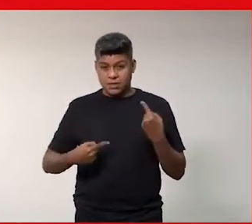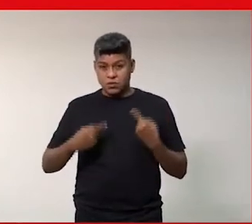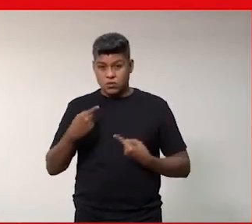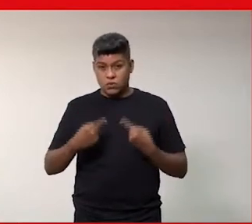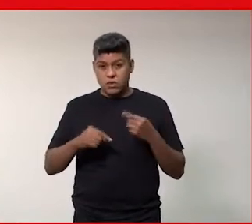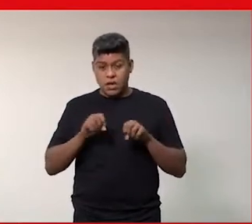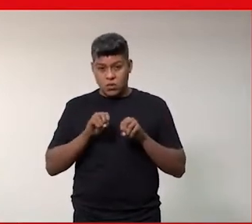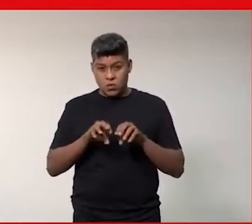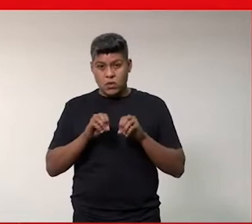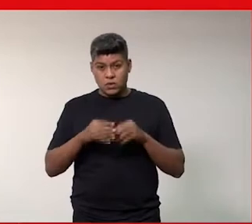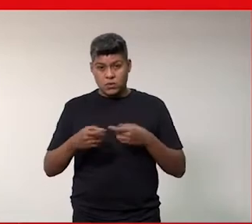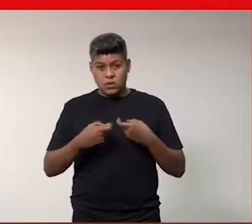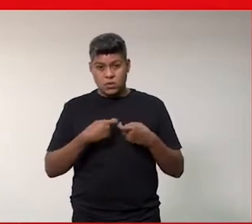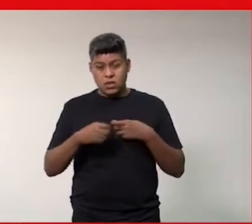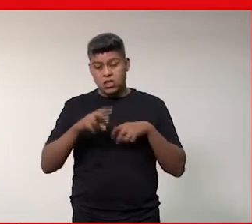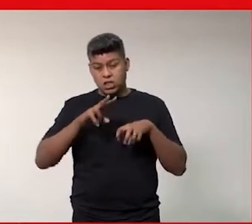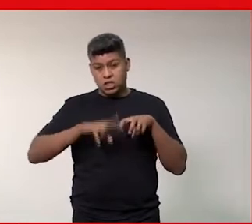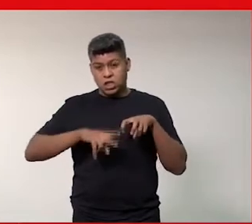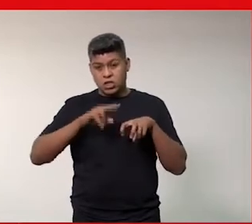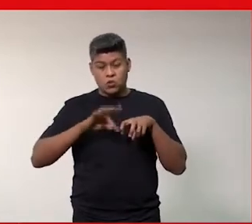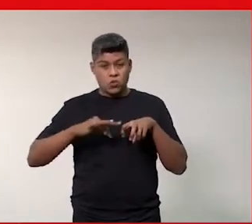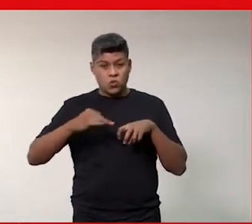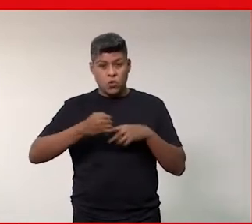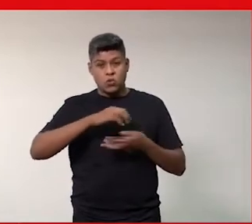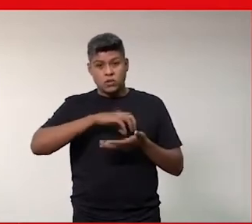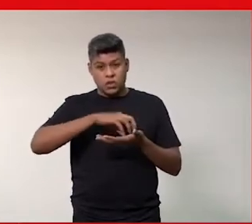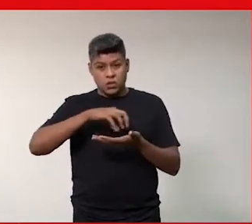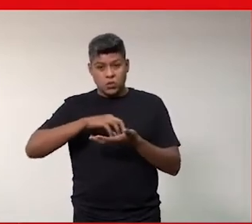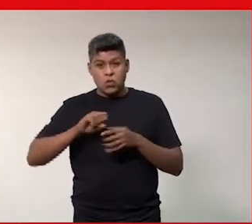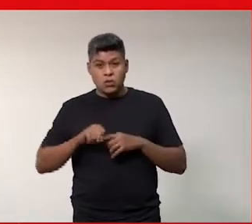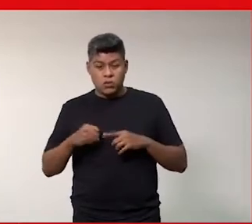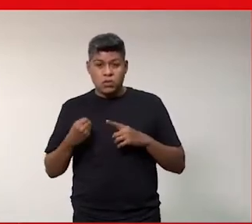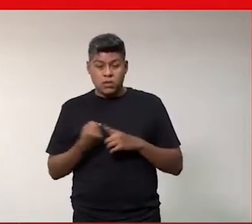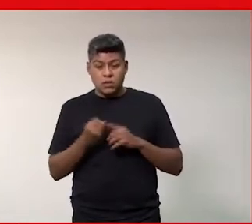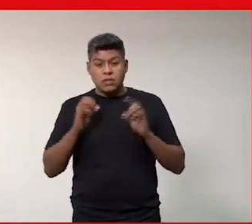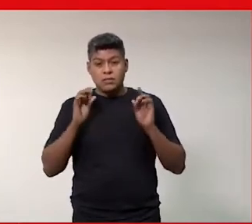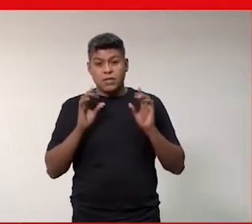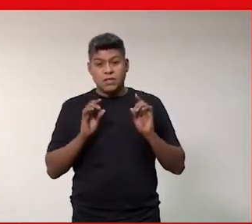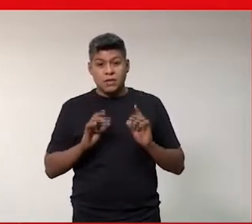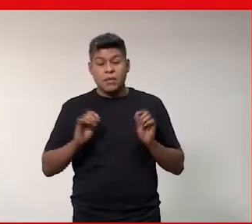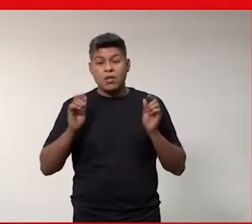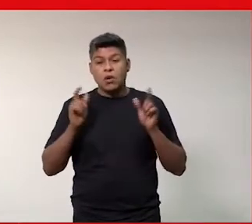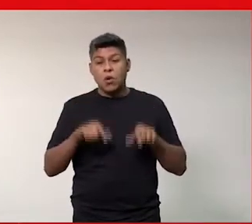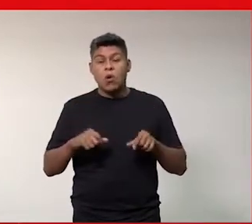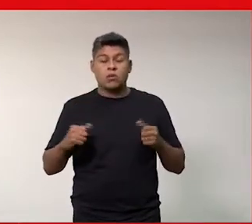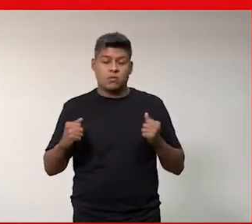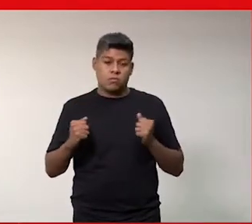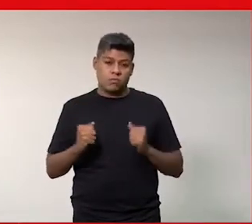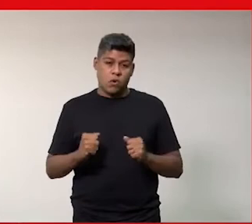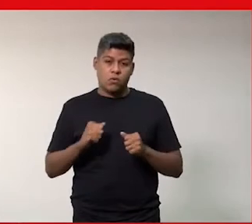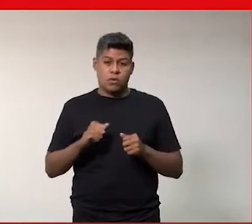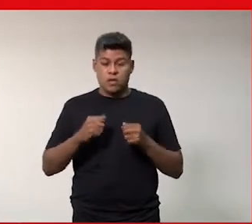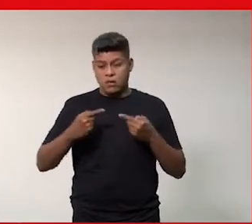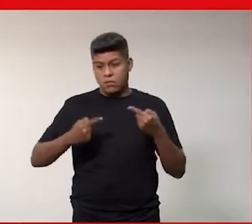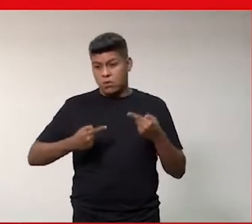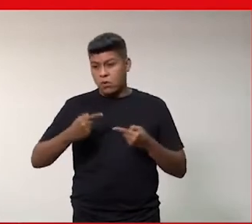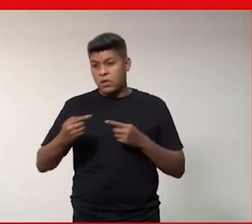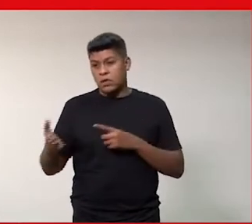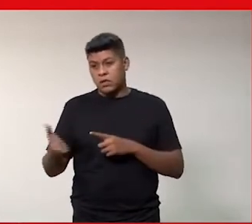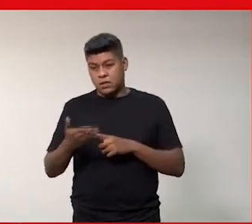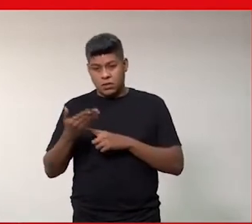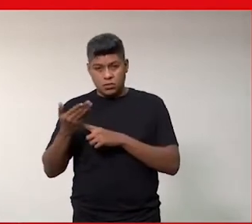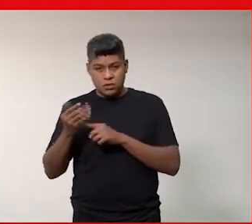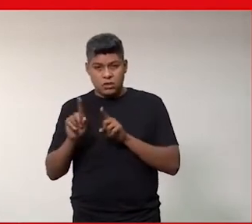sexual e de gênero em todos os setores da sociedade especialmente nas esferas de poder como a política e a tecnologia